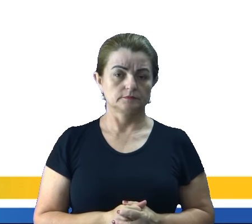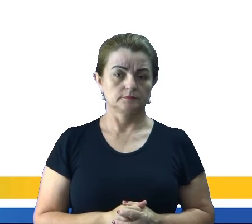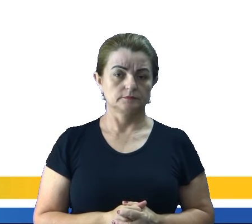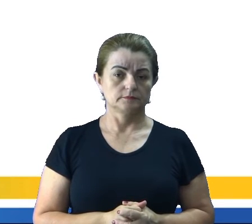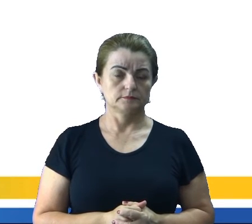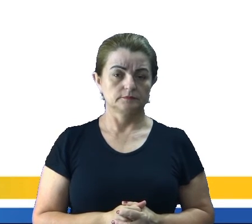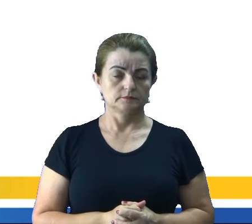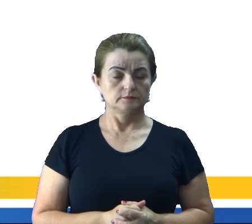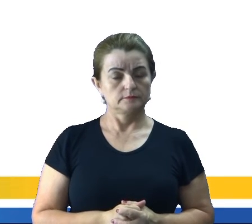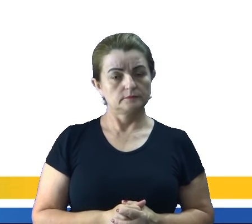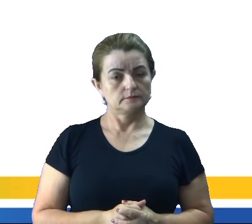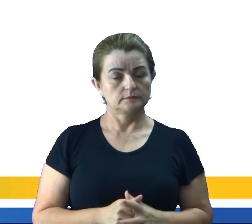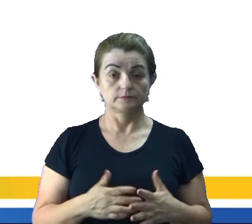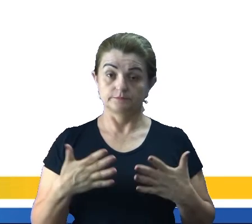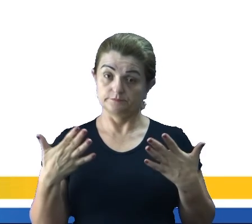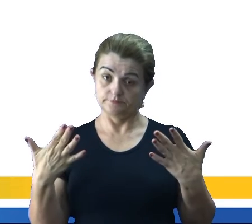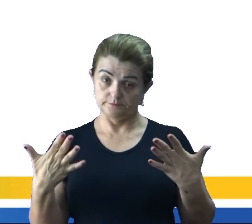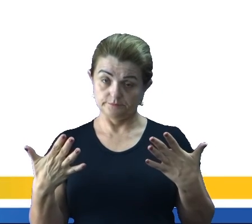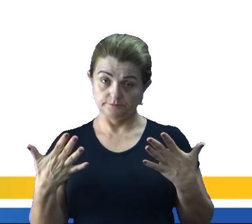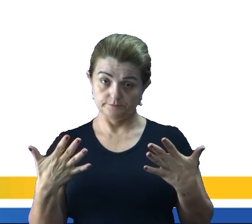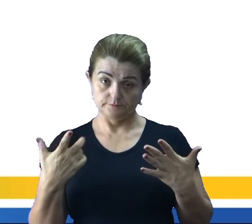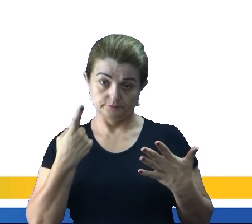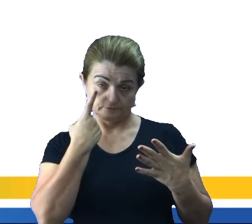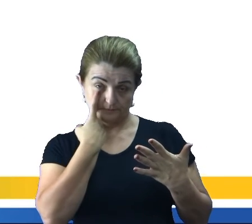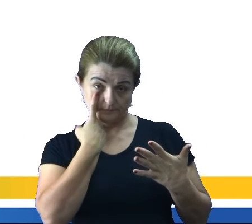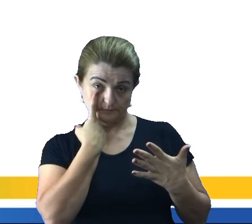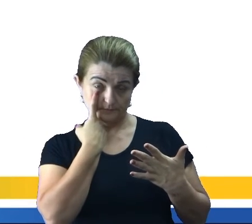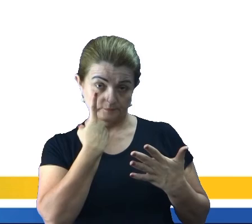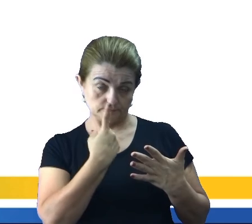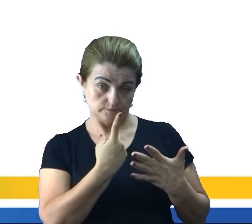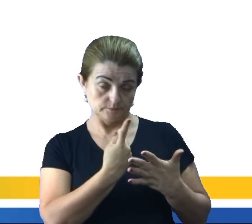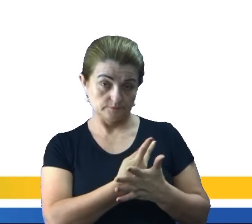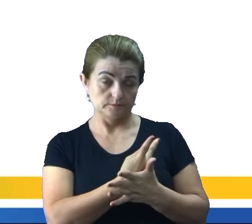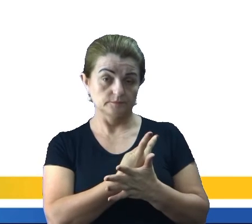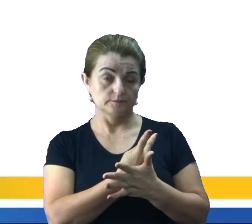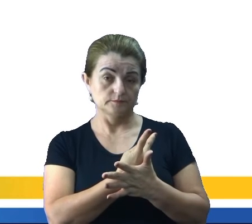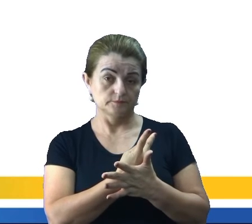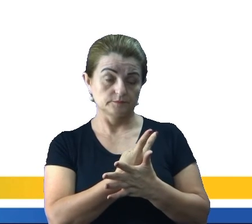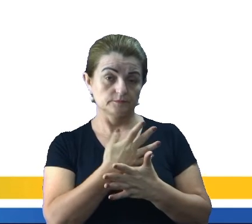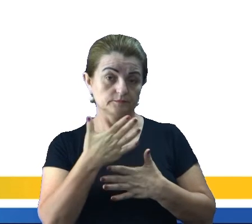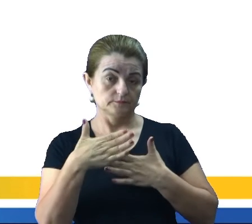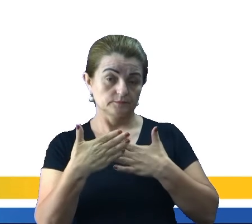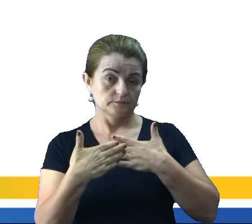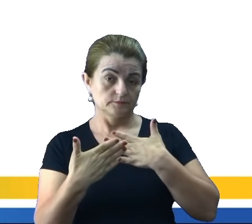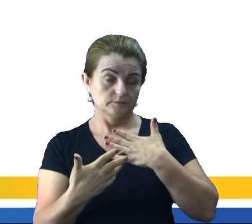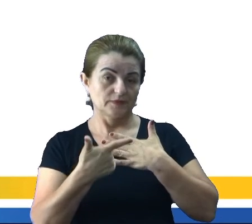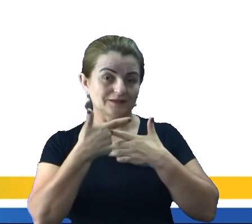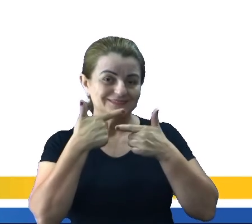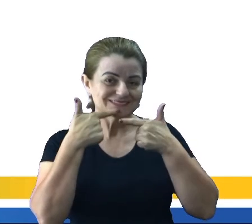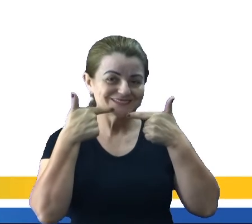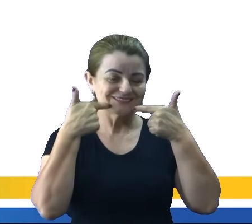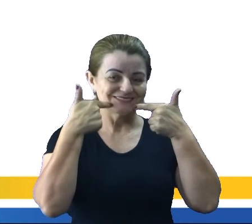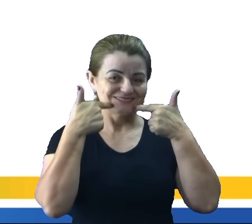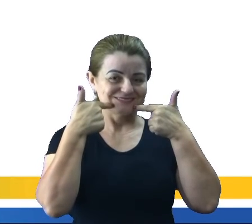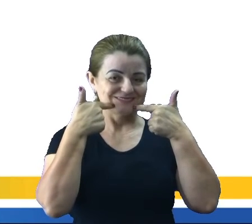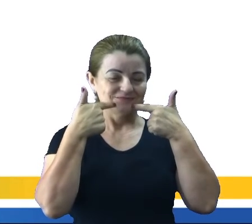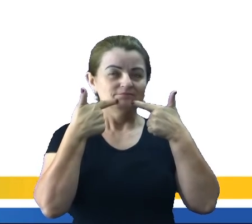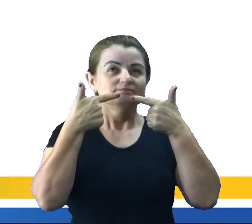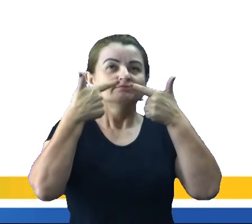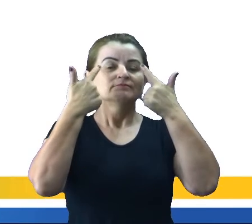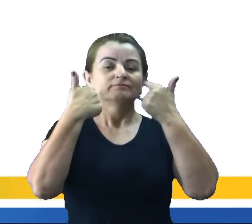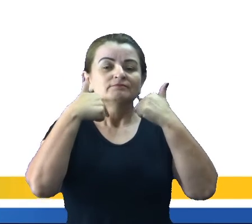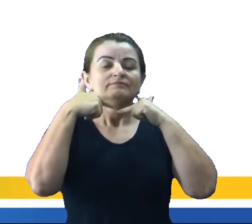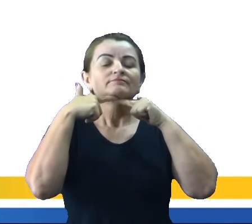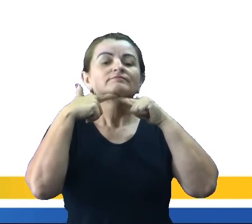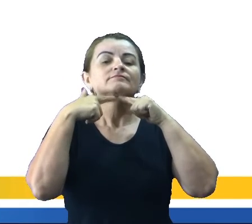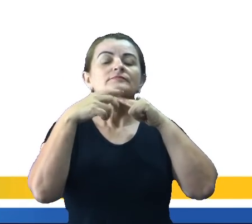Por exemplo Eu ver Isso acontecer Quando eu começar a rir E inalar